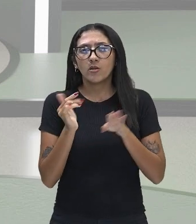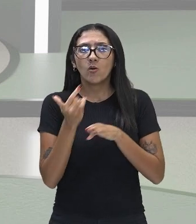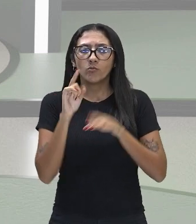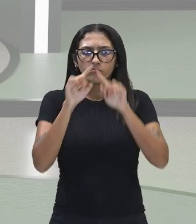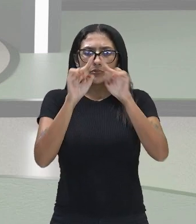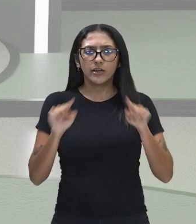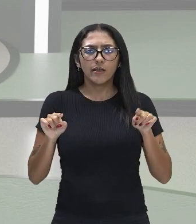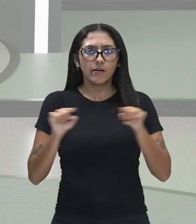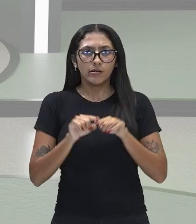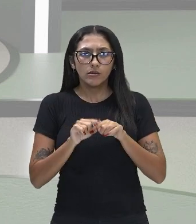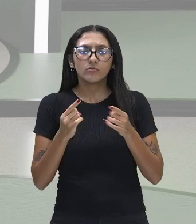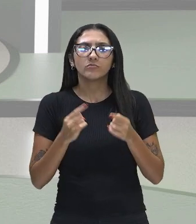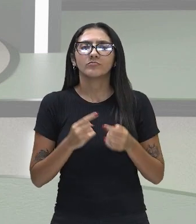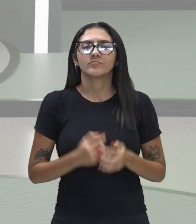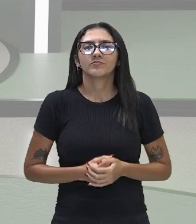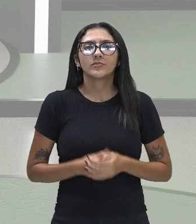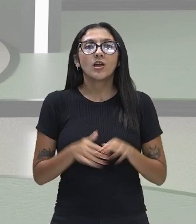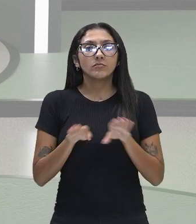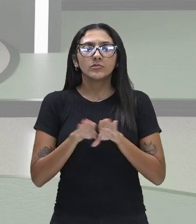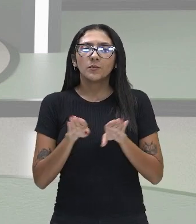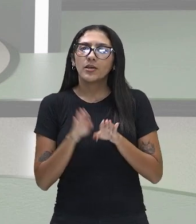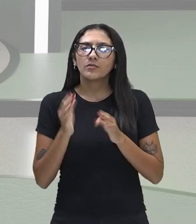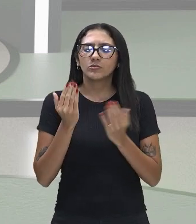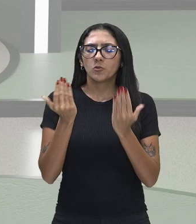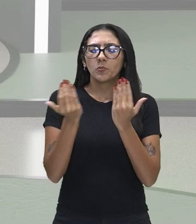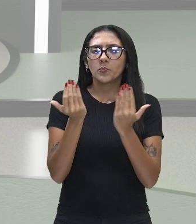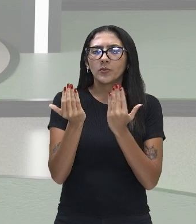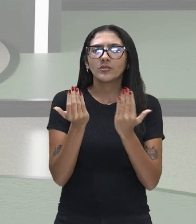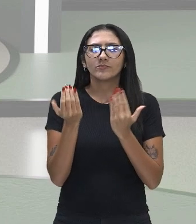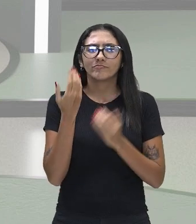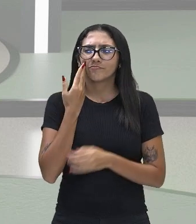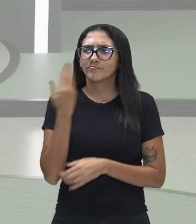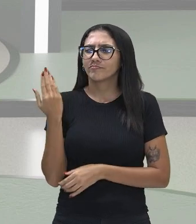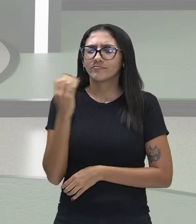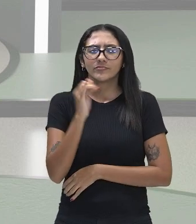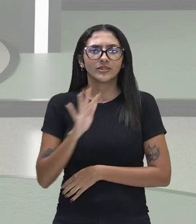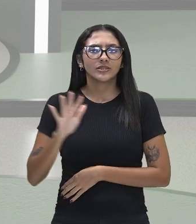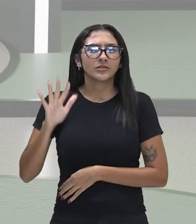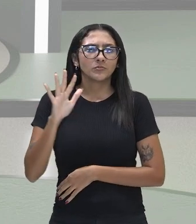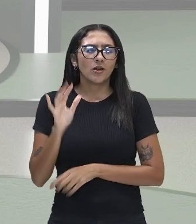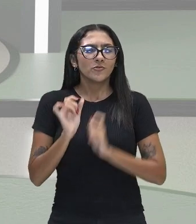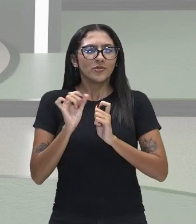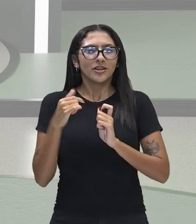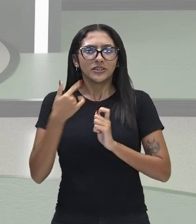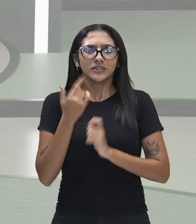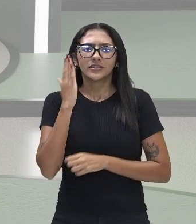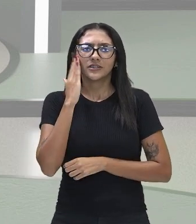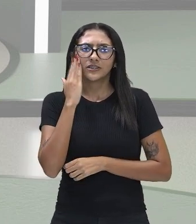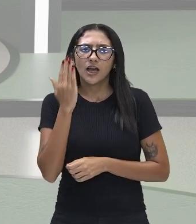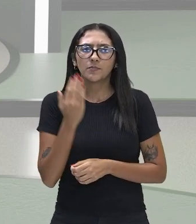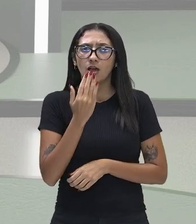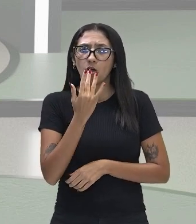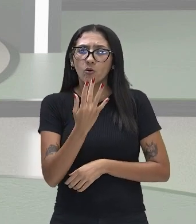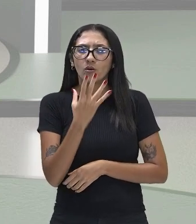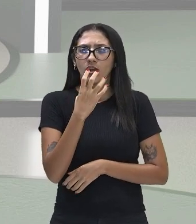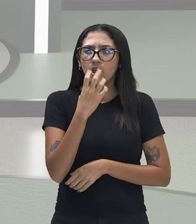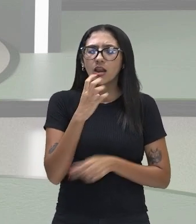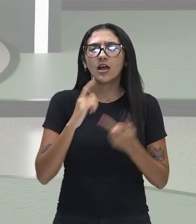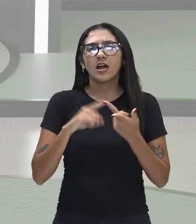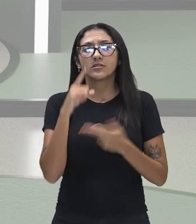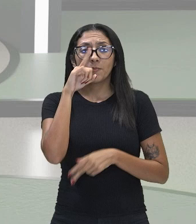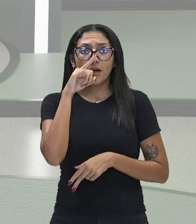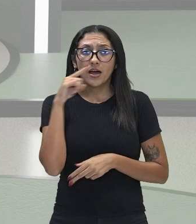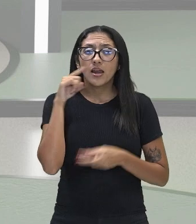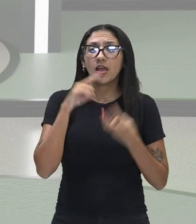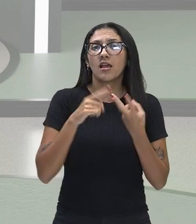um triângulo, a gente consegue diferenciar, nessa imagem, por exemplo, nós temos a cor laranja, temos amarelo,